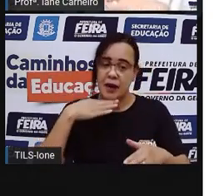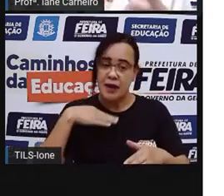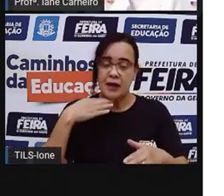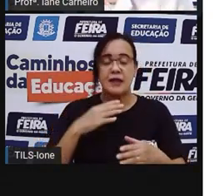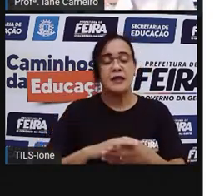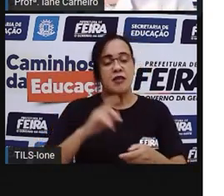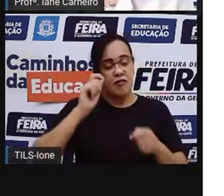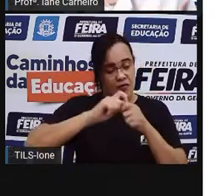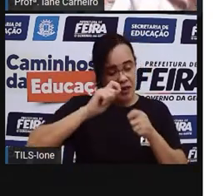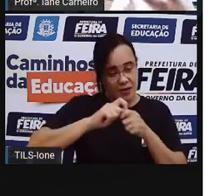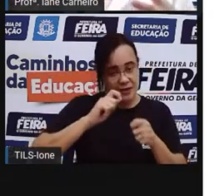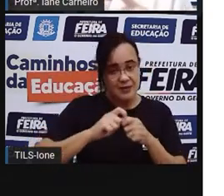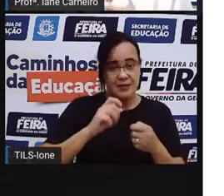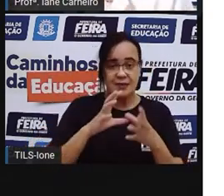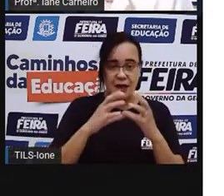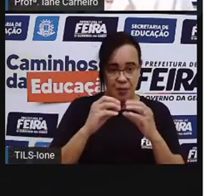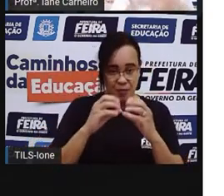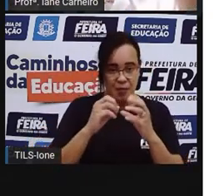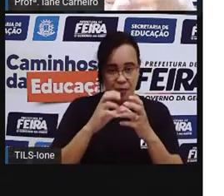sua bola e depois você desfaz.